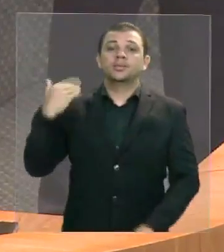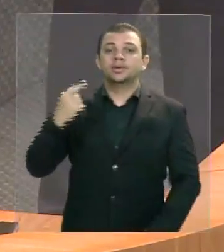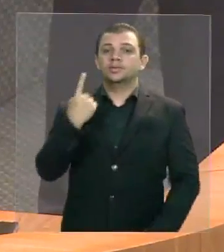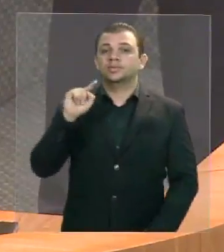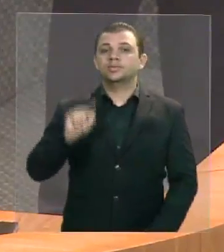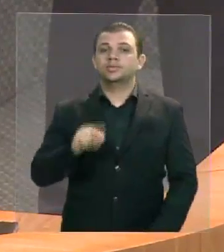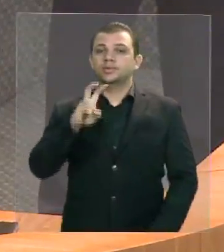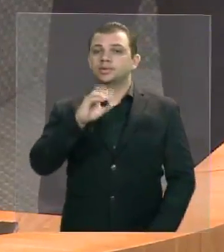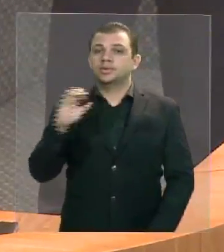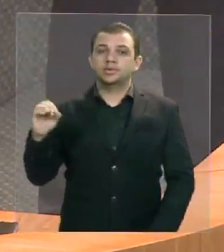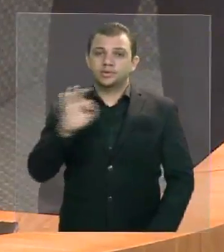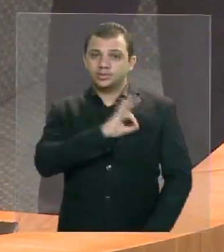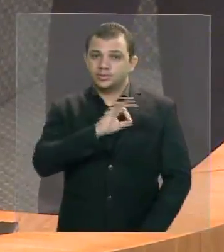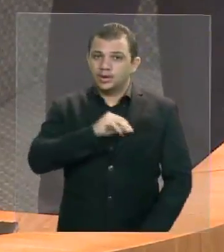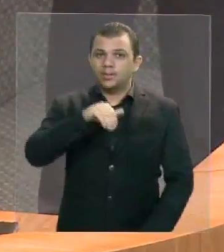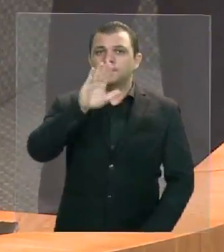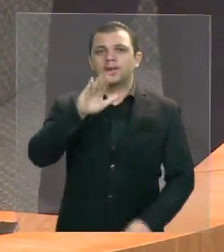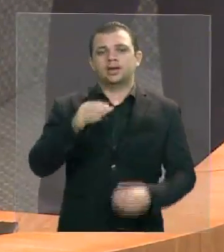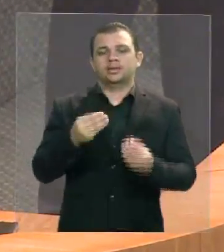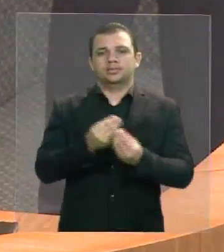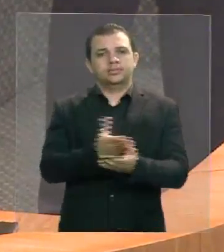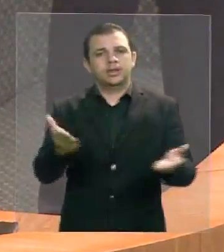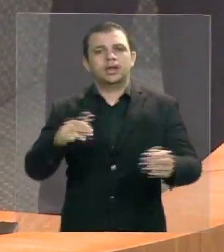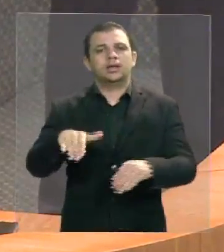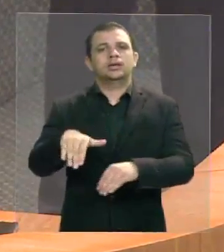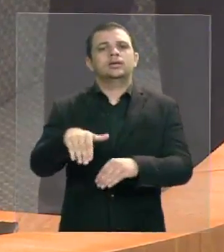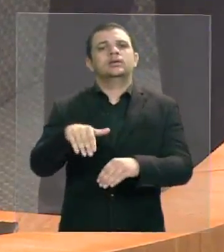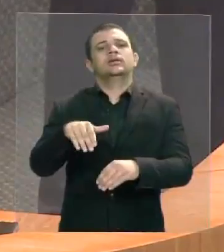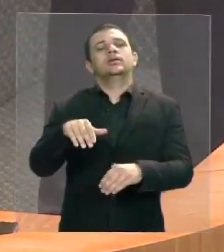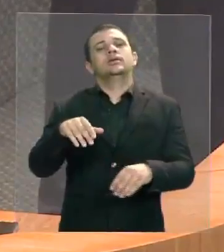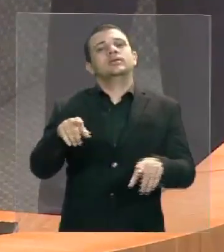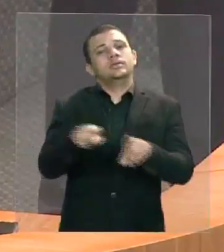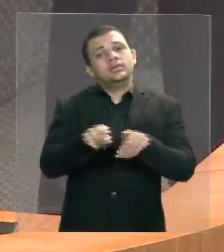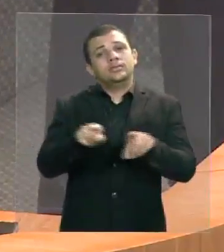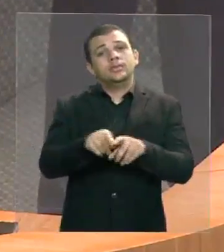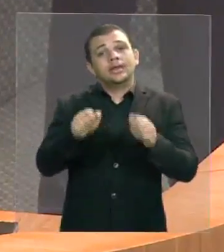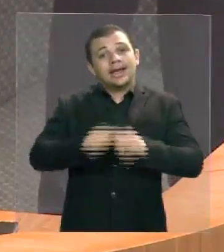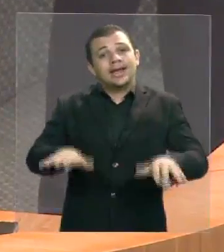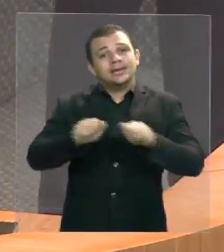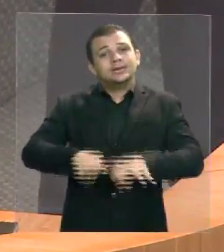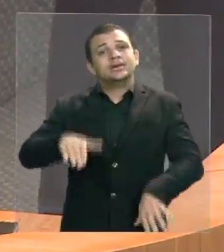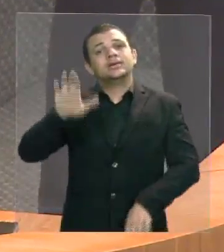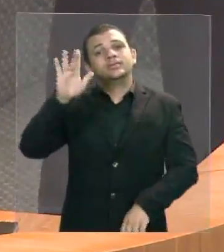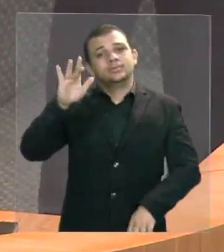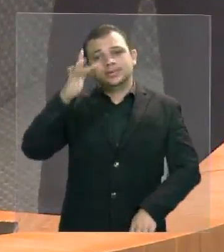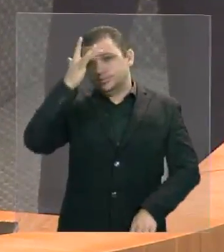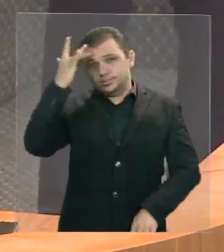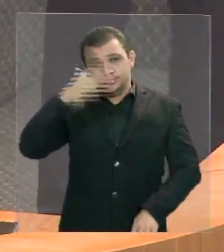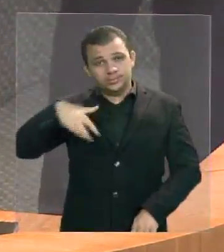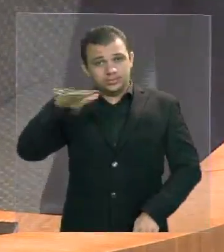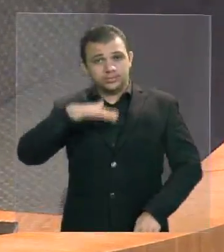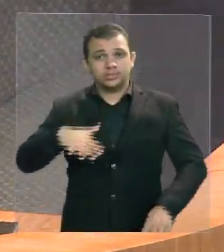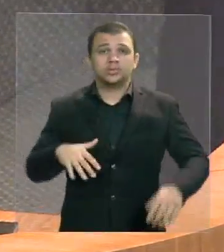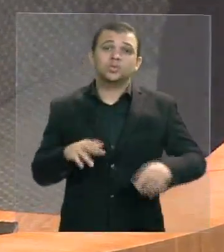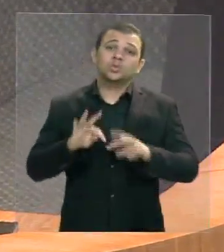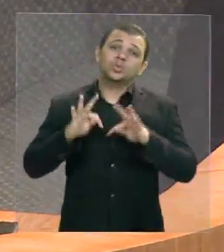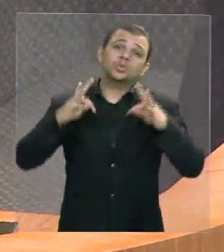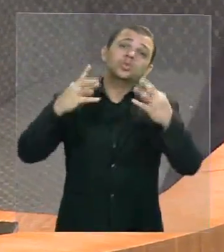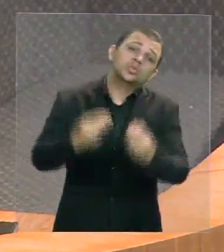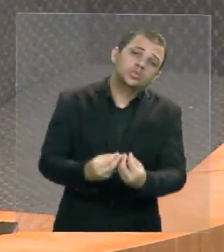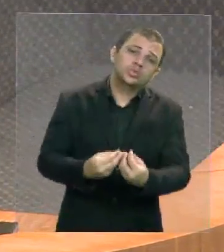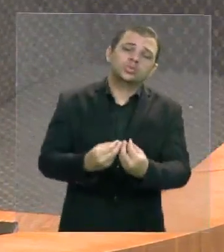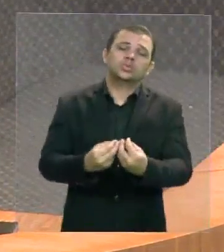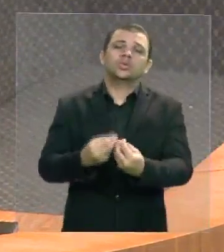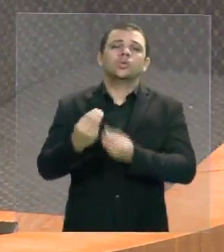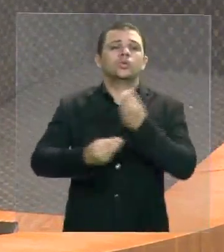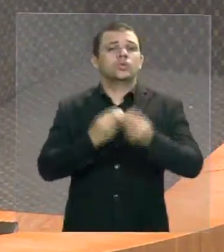no início do ano 2016 há também, deputado Adriano, um aumento com o gasto de pessoal e tudo isso se justifica em